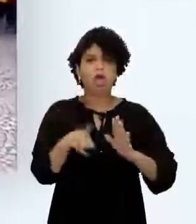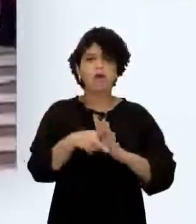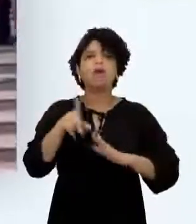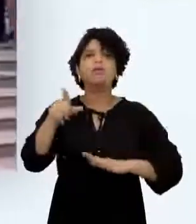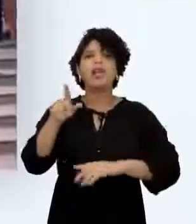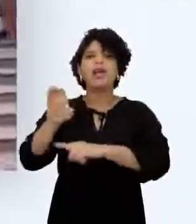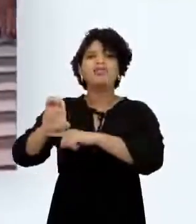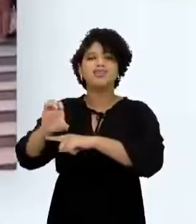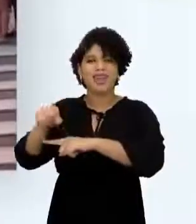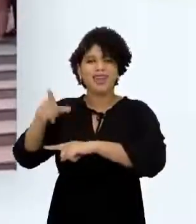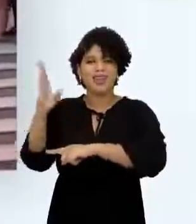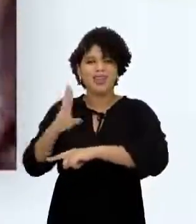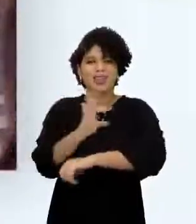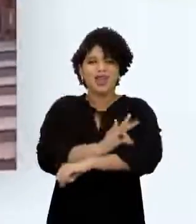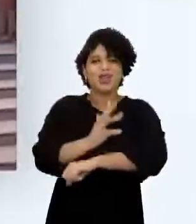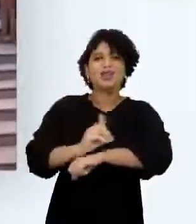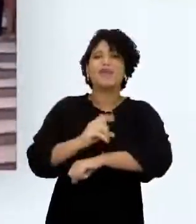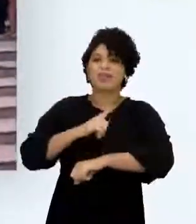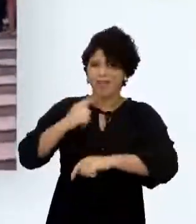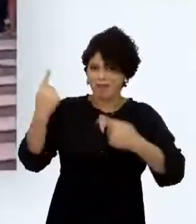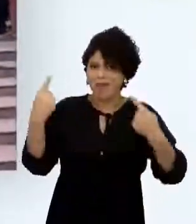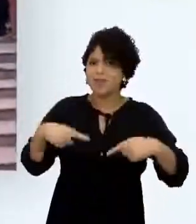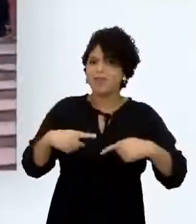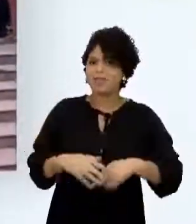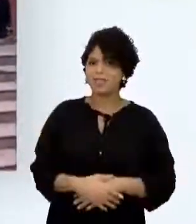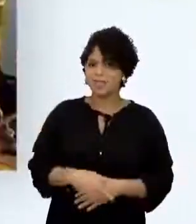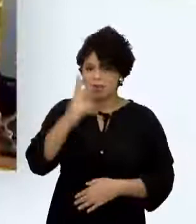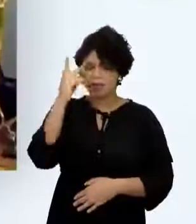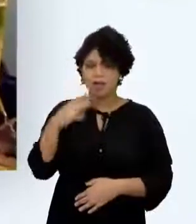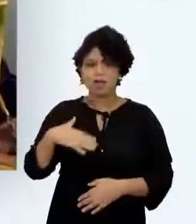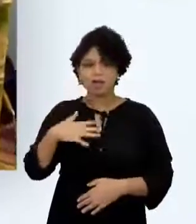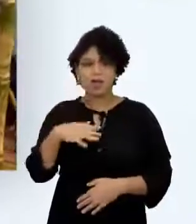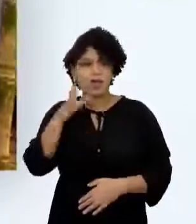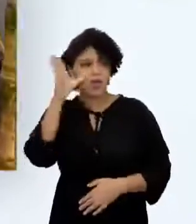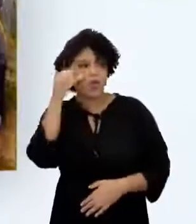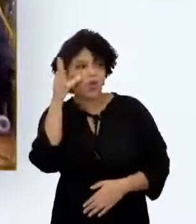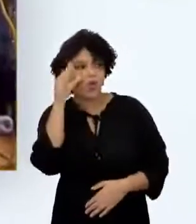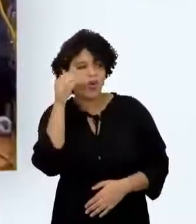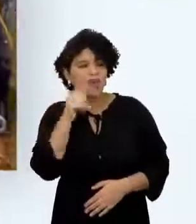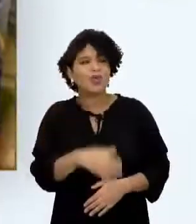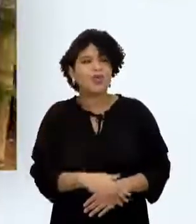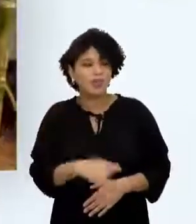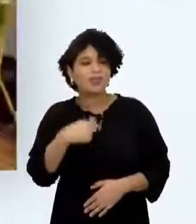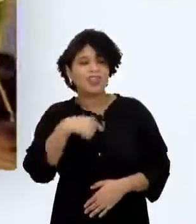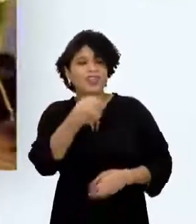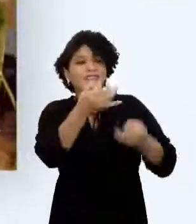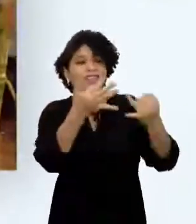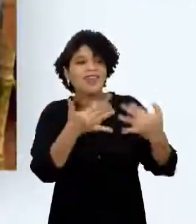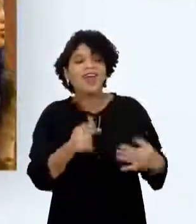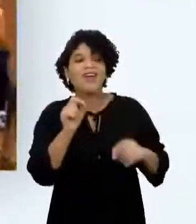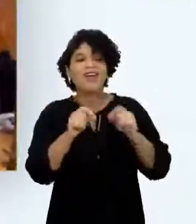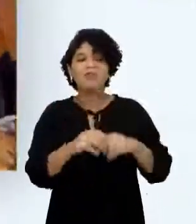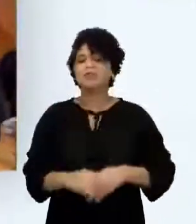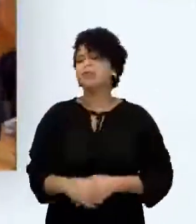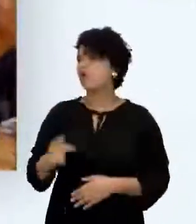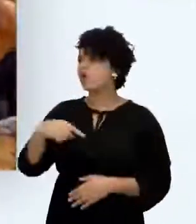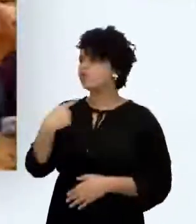Tocantins E eles até gostam da curiosidade do público Falam que tem orgulho de mostrar quem são